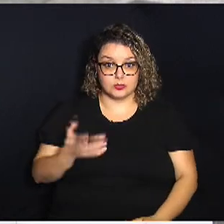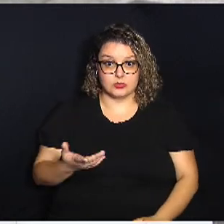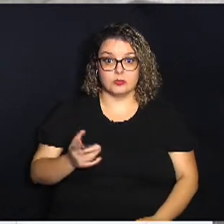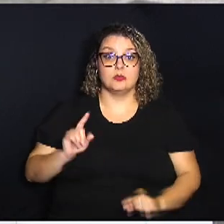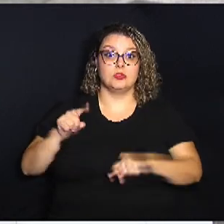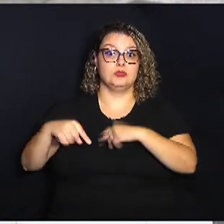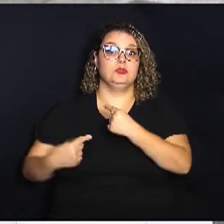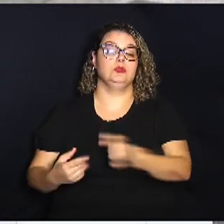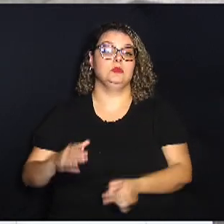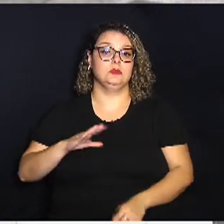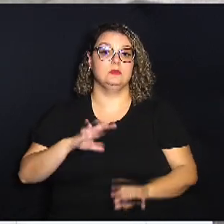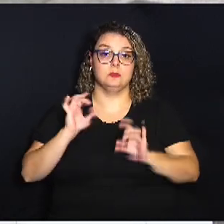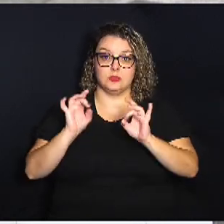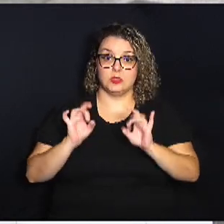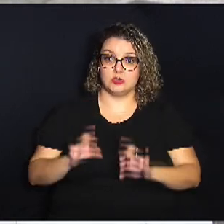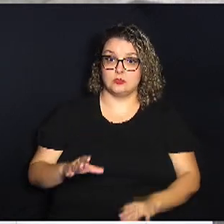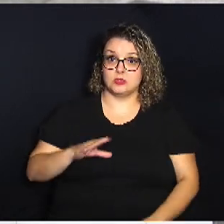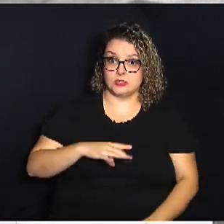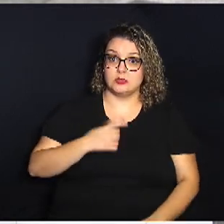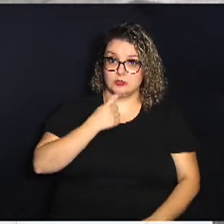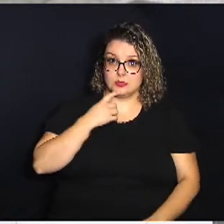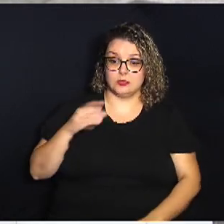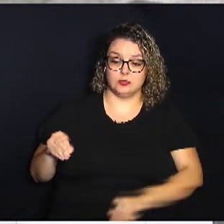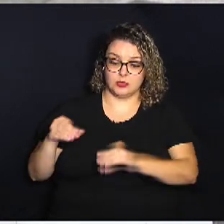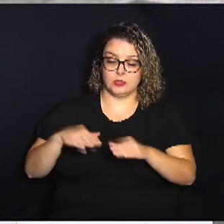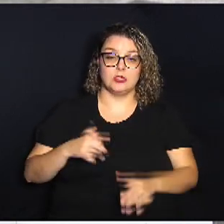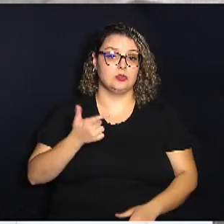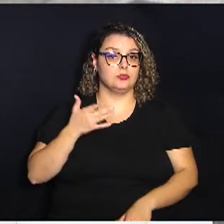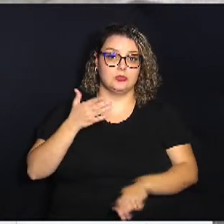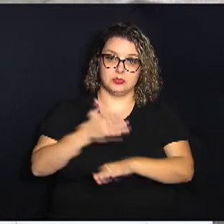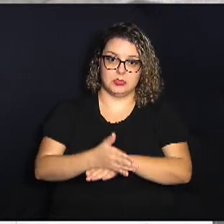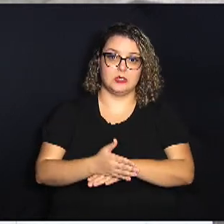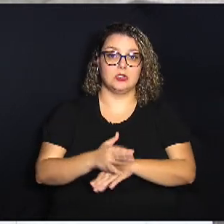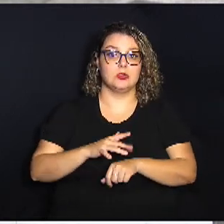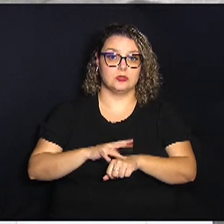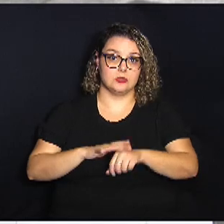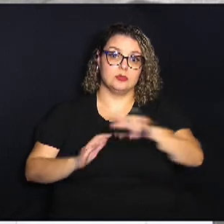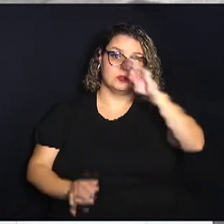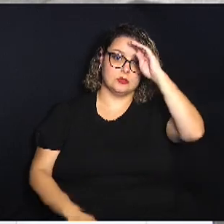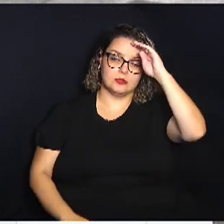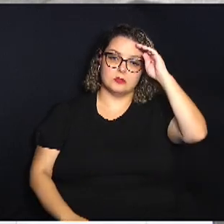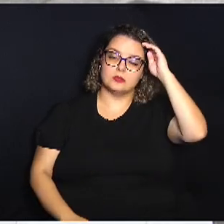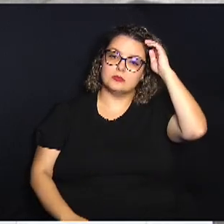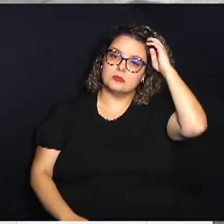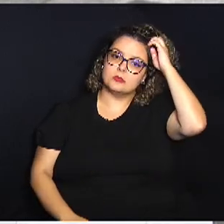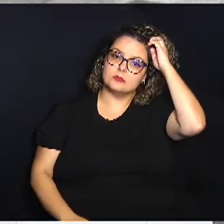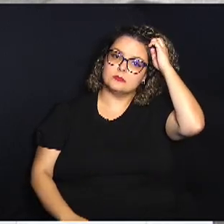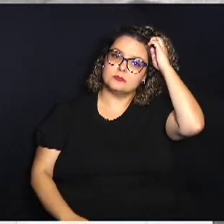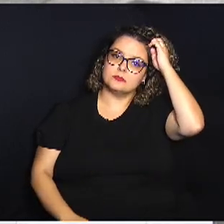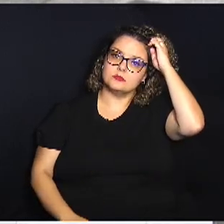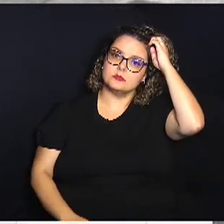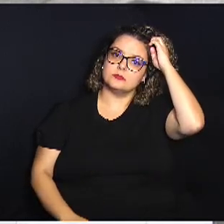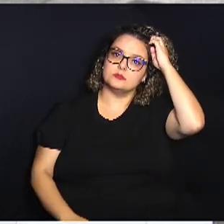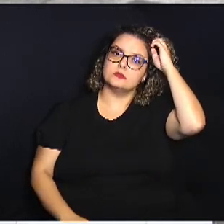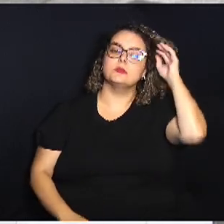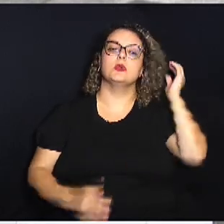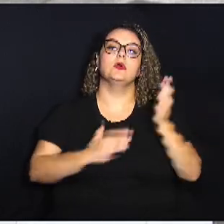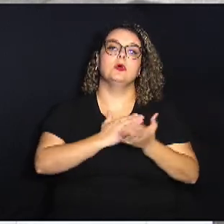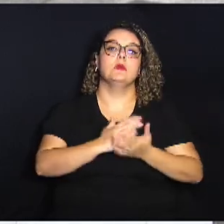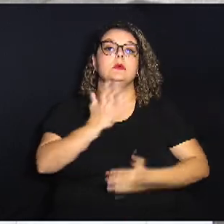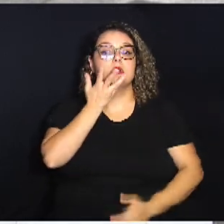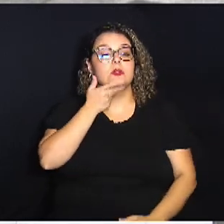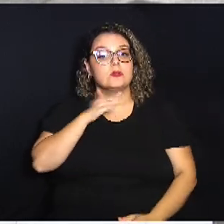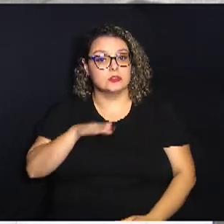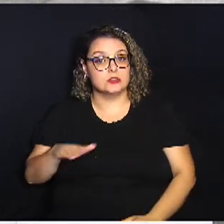de outras cidades, especialmente Campinas, e não teve acesso à doença. Ela aparece na infância, só que é uma